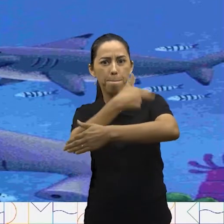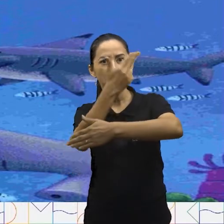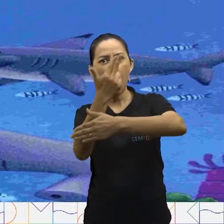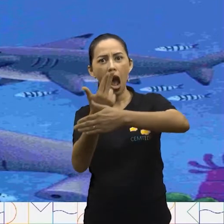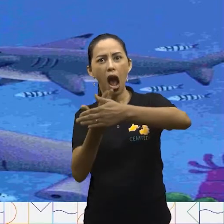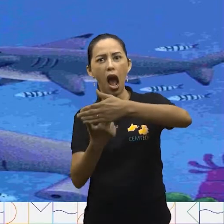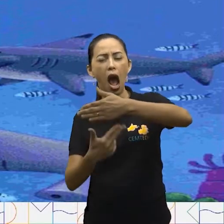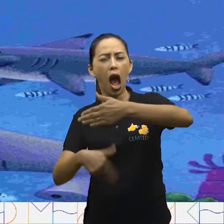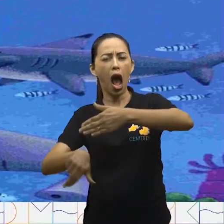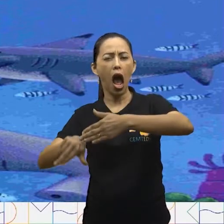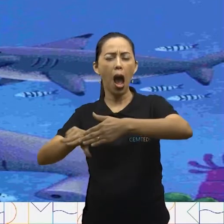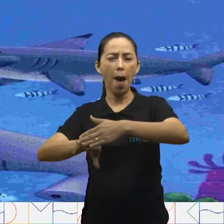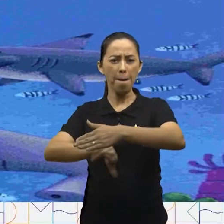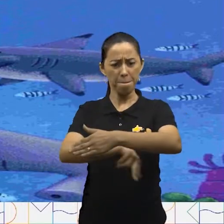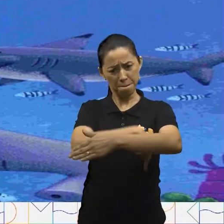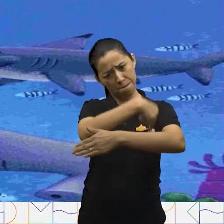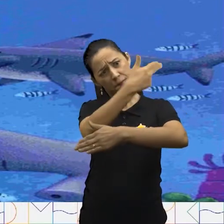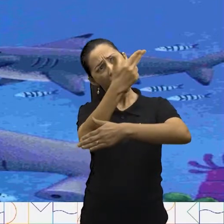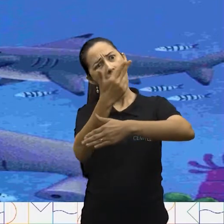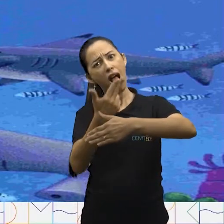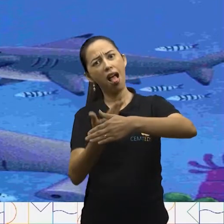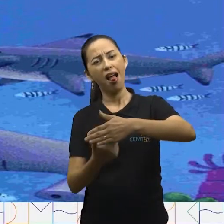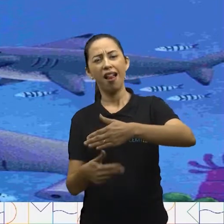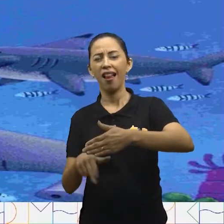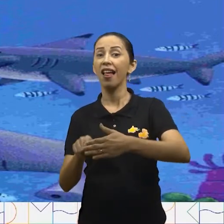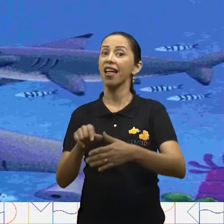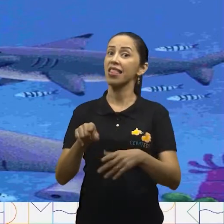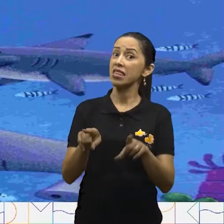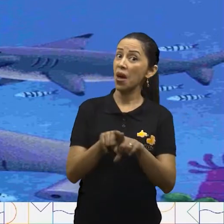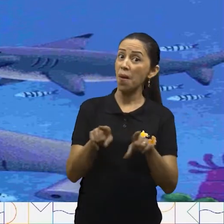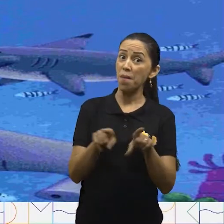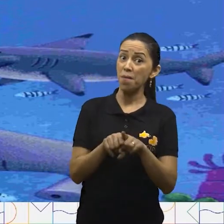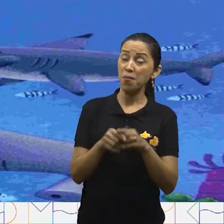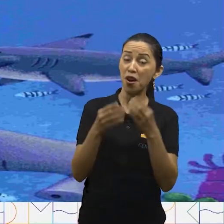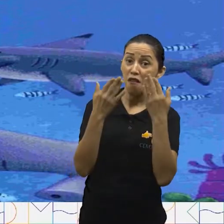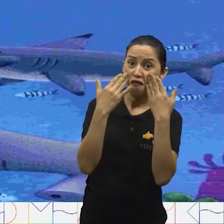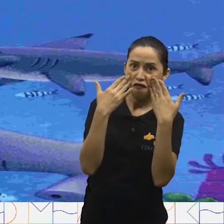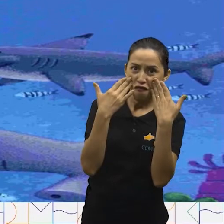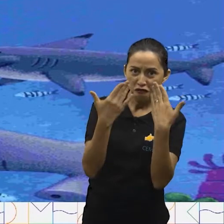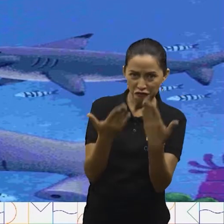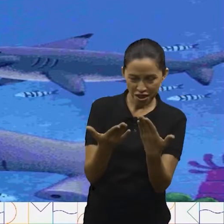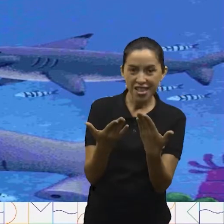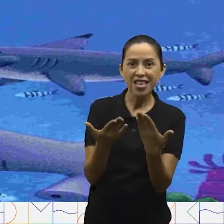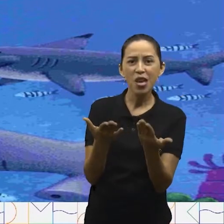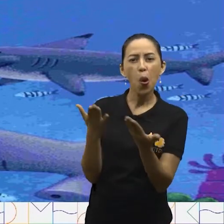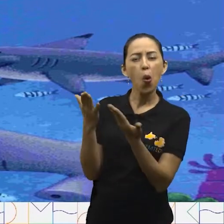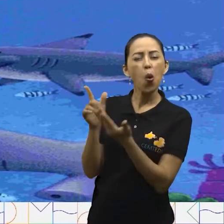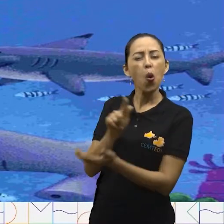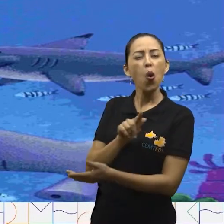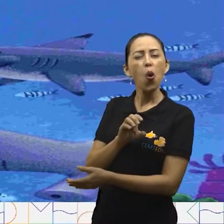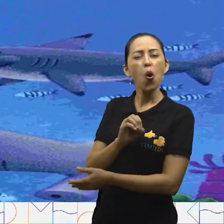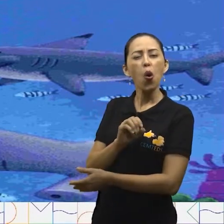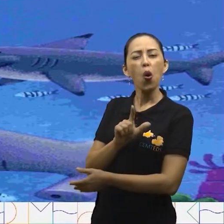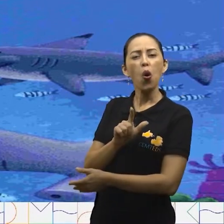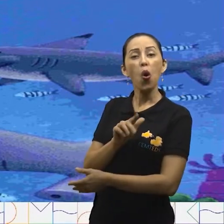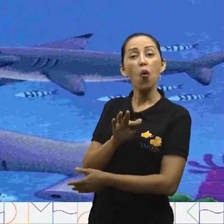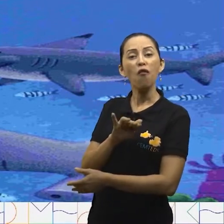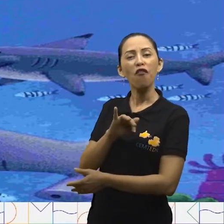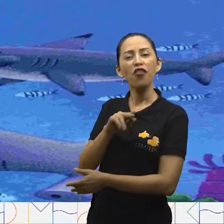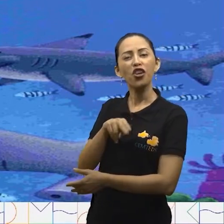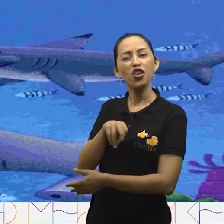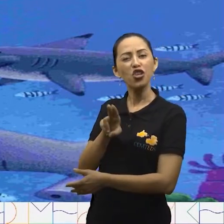grandes mergulhos no ar. Viram os golfinhos, que são parentes das baleias,